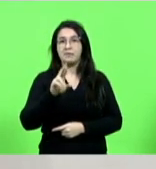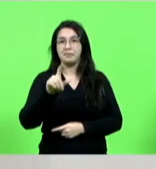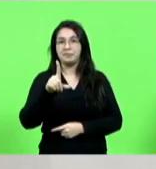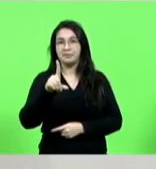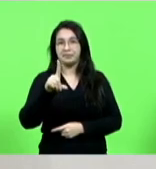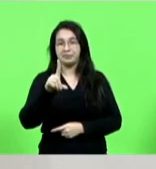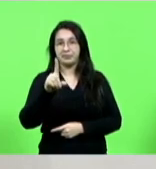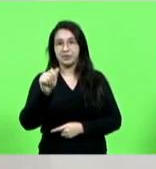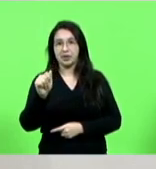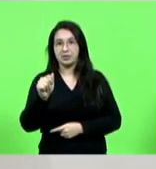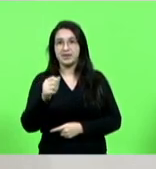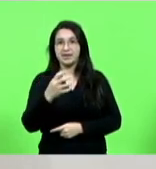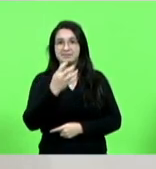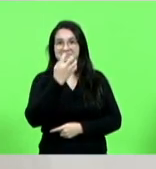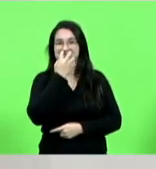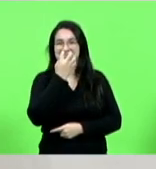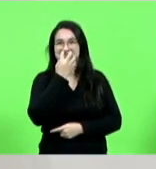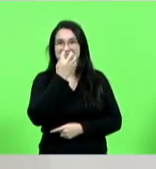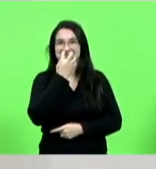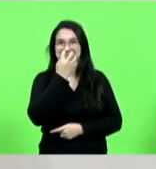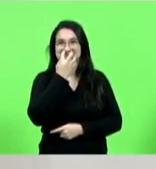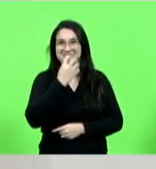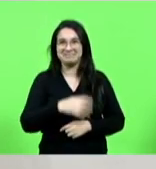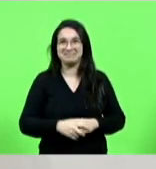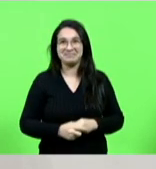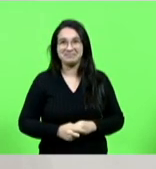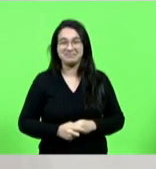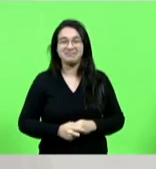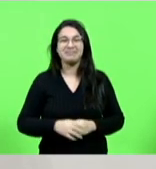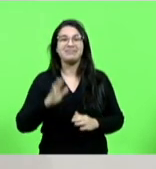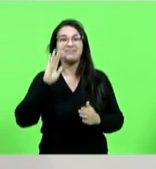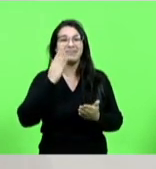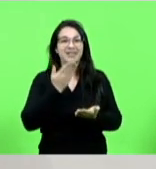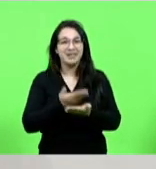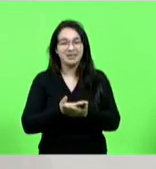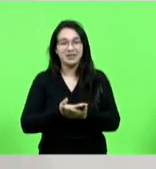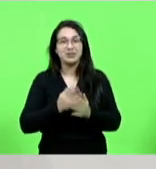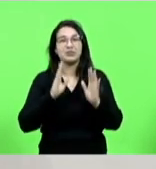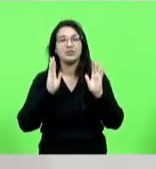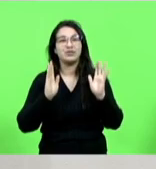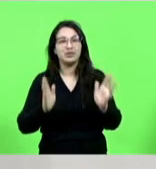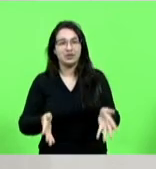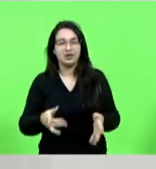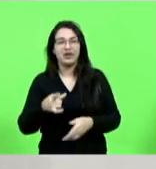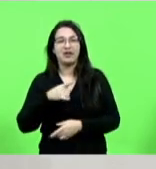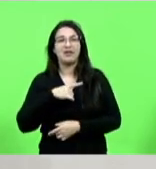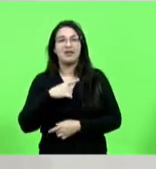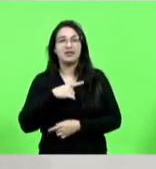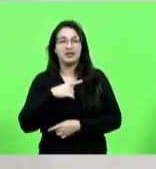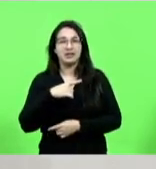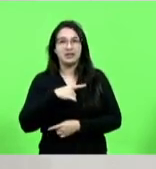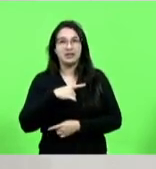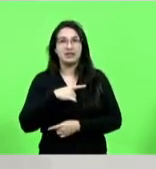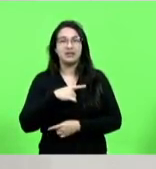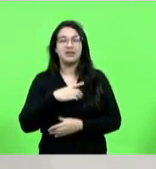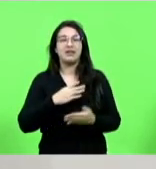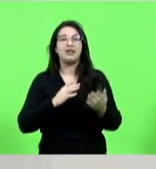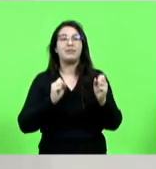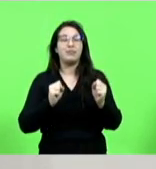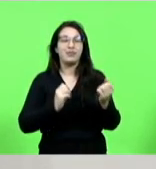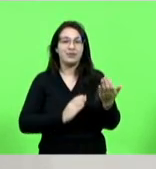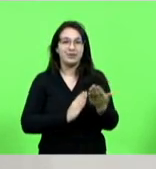comissão de meio ambiente que acredito que logo logo nós teremos a deliberação desse projeto para que a possa aprovar aqui